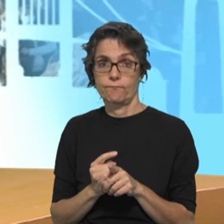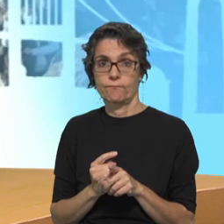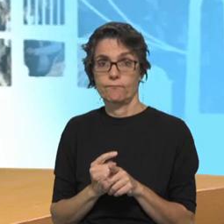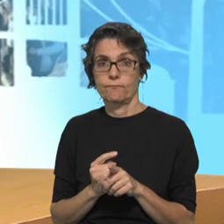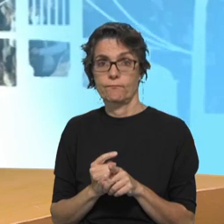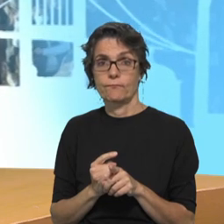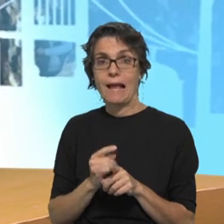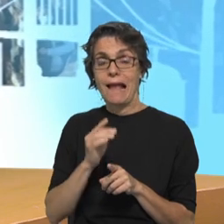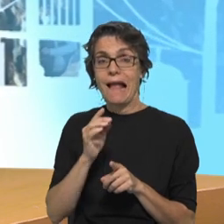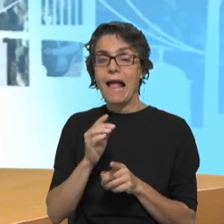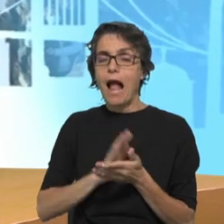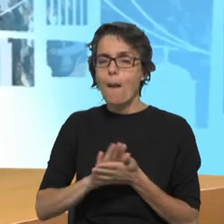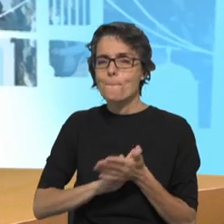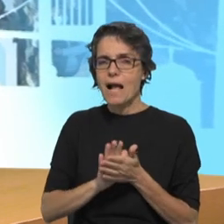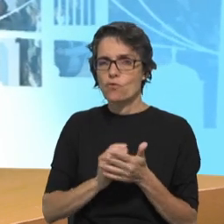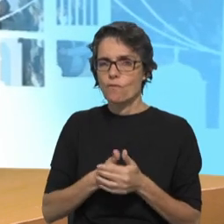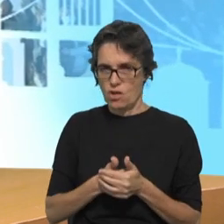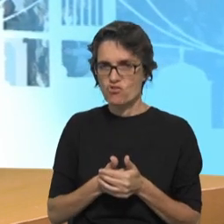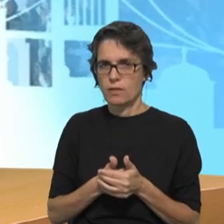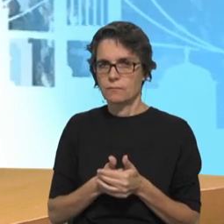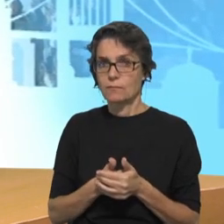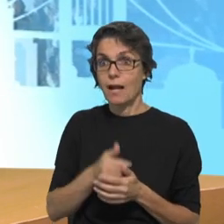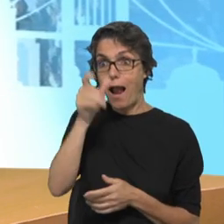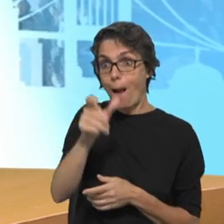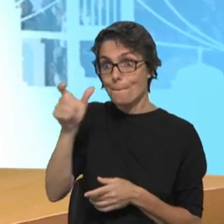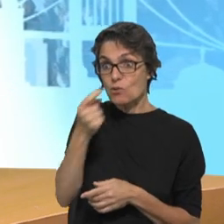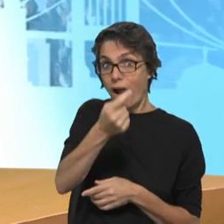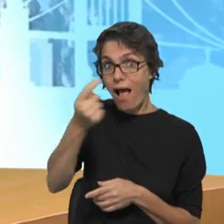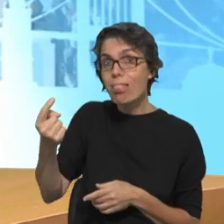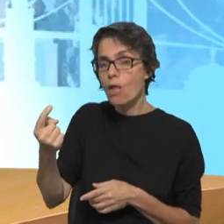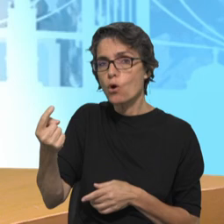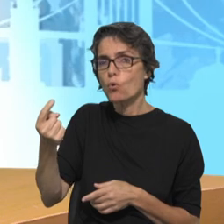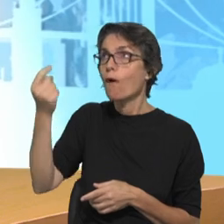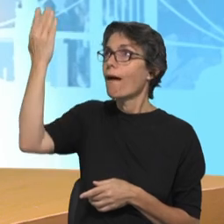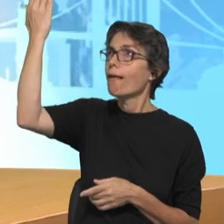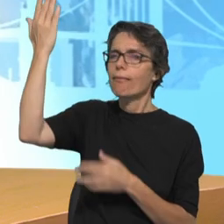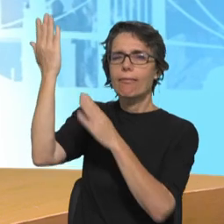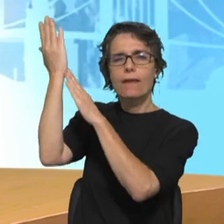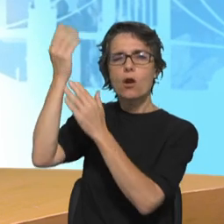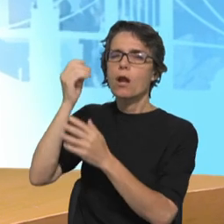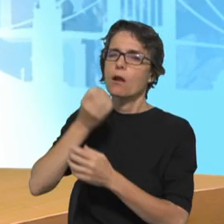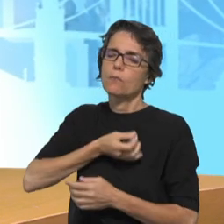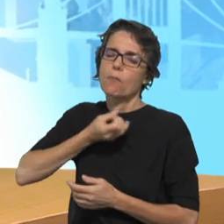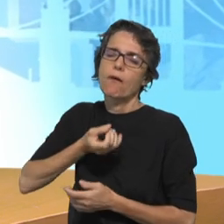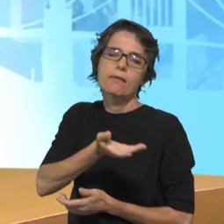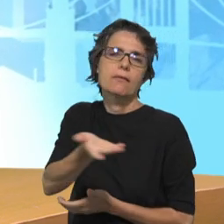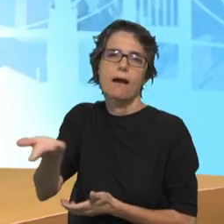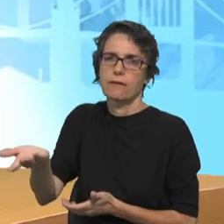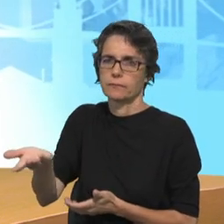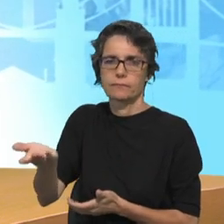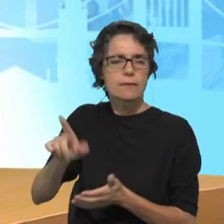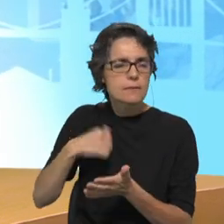profundamente evangélica de que cada pessoa humana é infinitamente amada por Deus, digno por si mesmo,